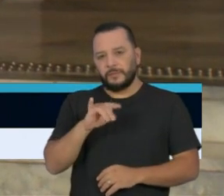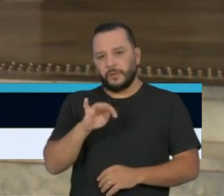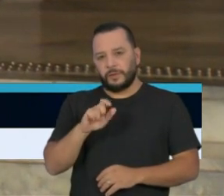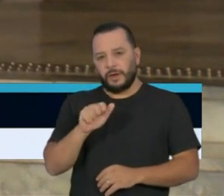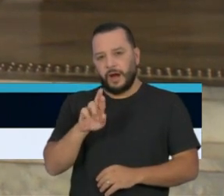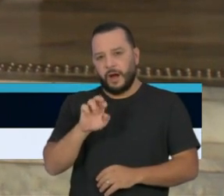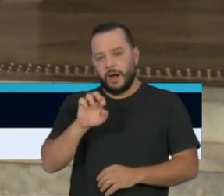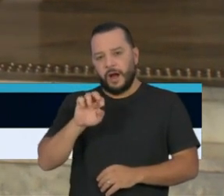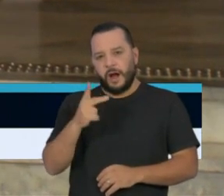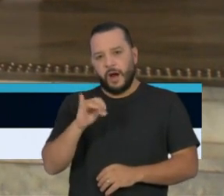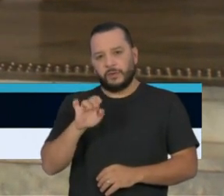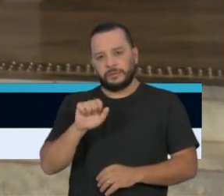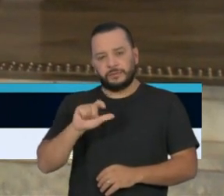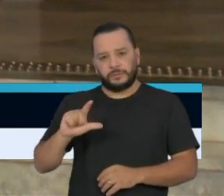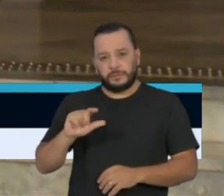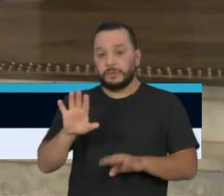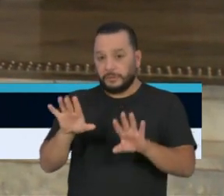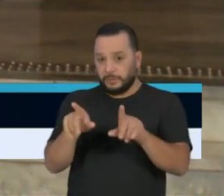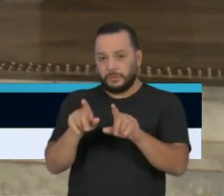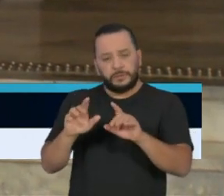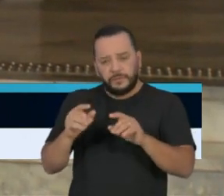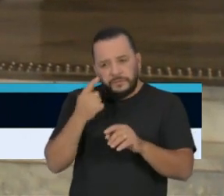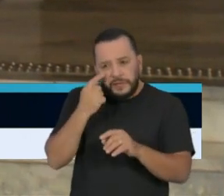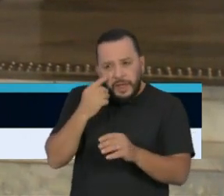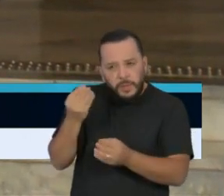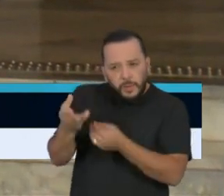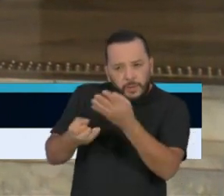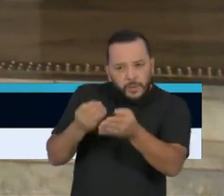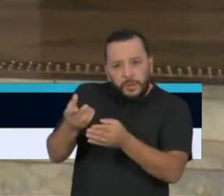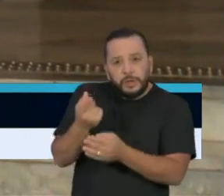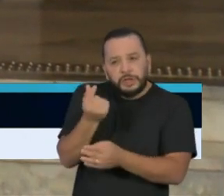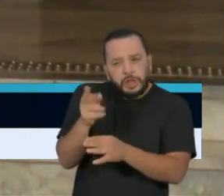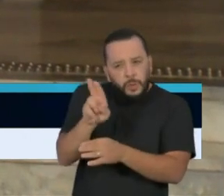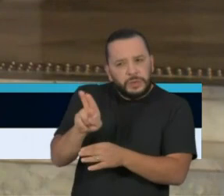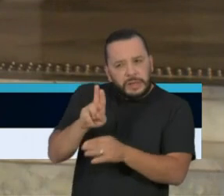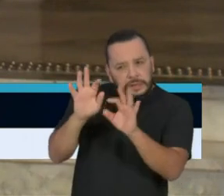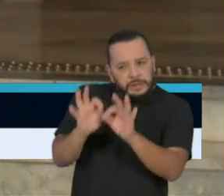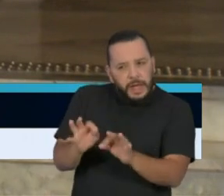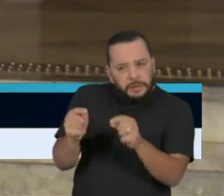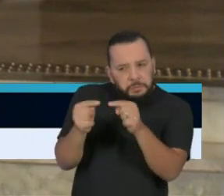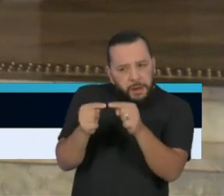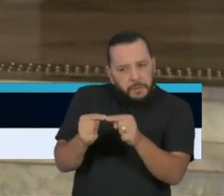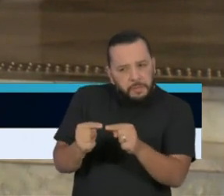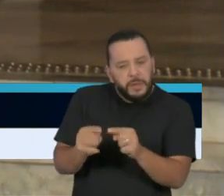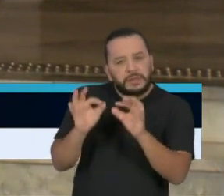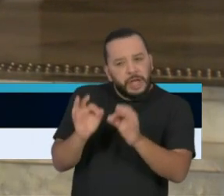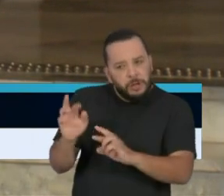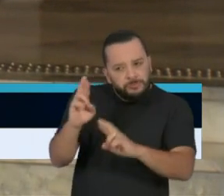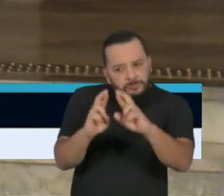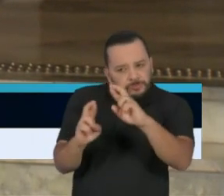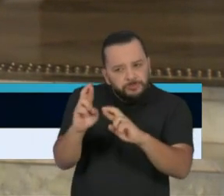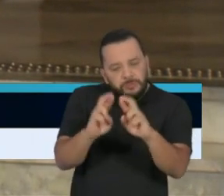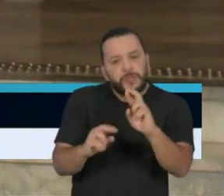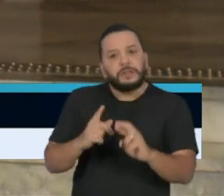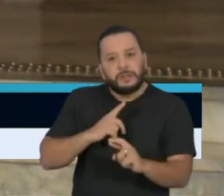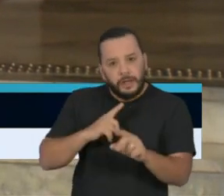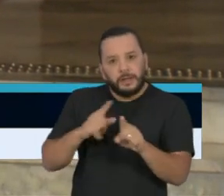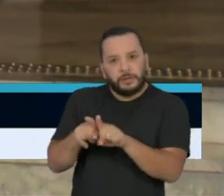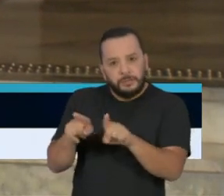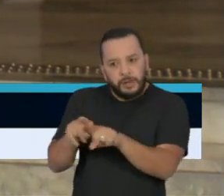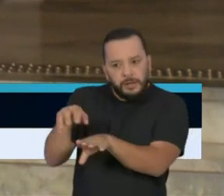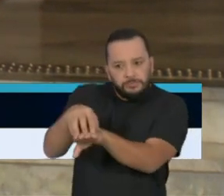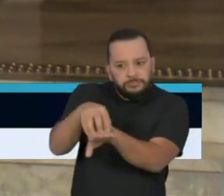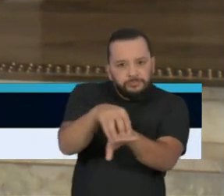garantir que todos esses valores sejam revisados, e também o acompanhamento do fluxo e entrega das doações.